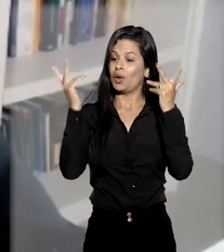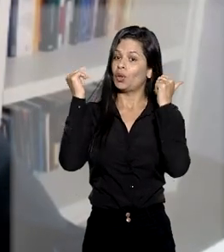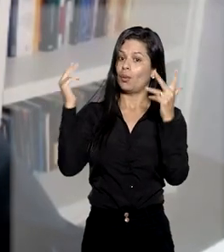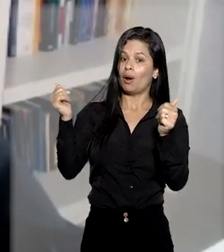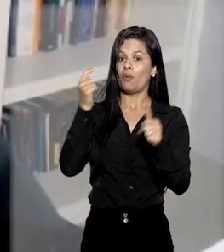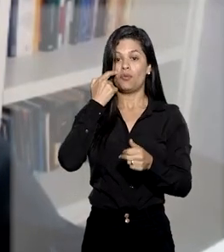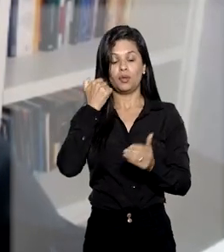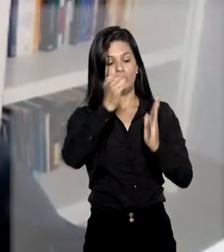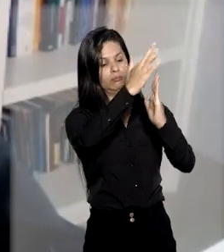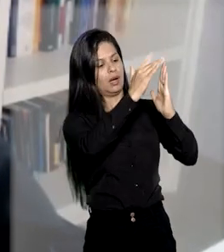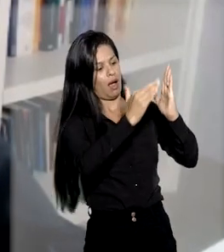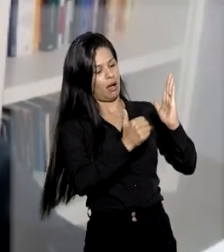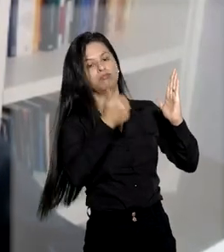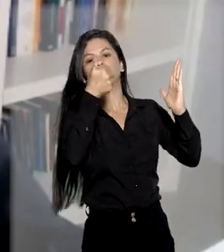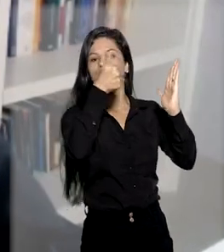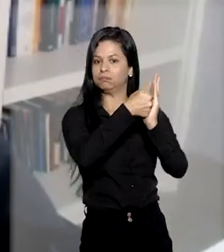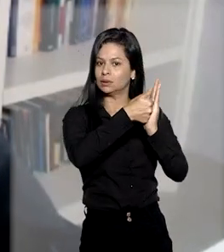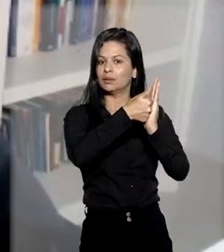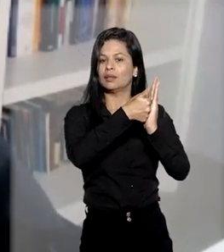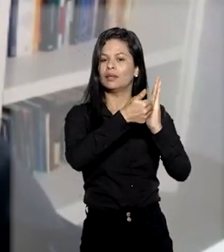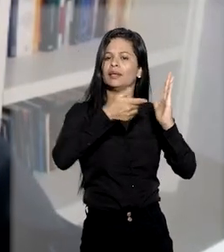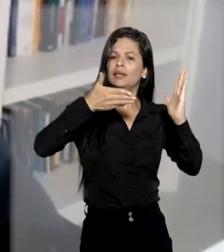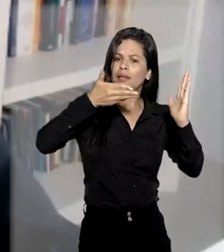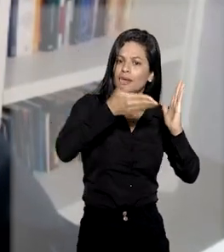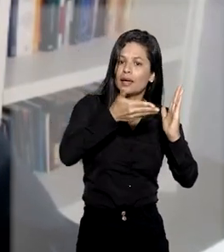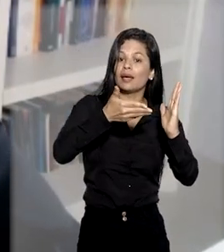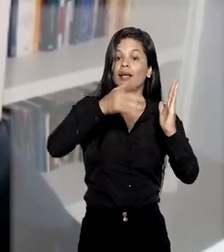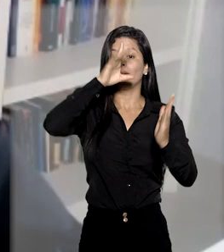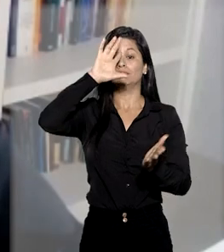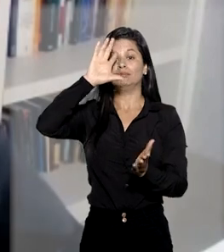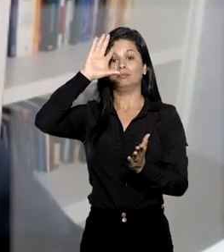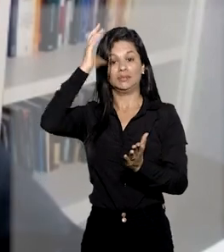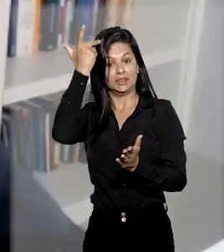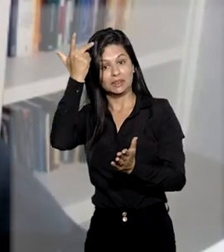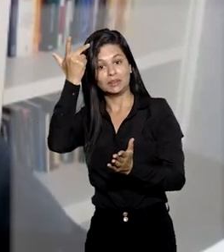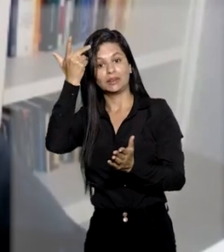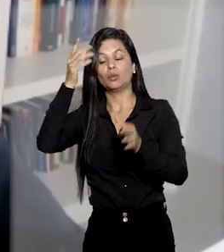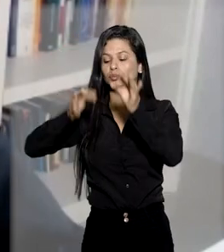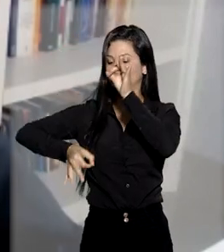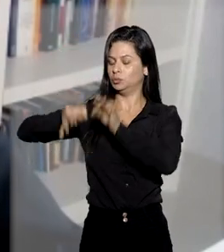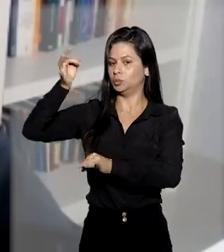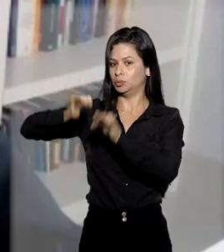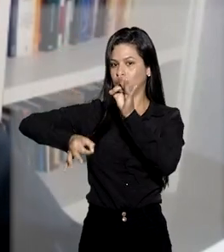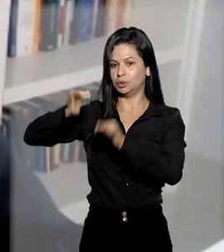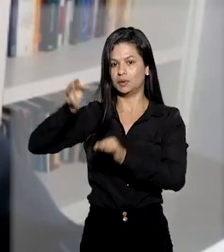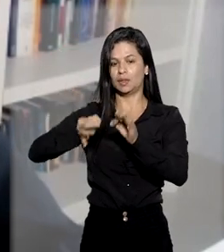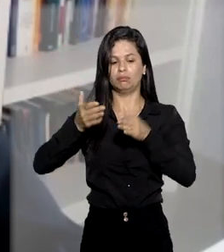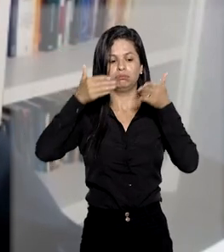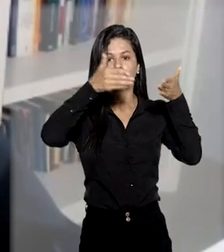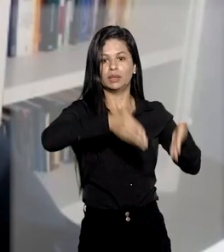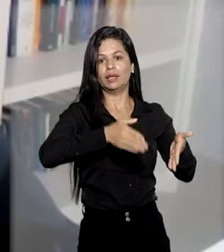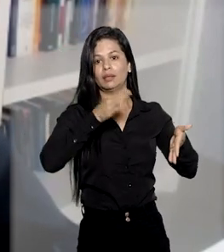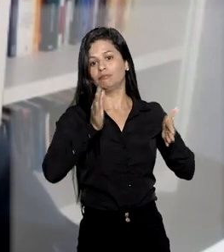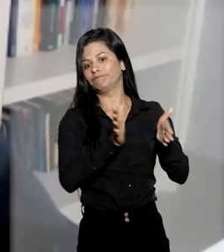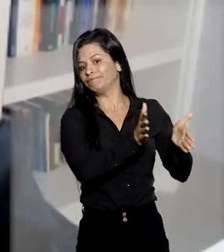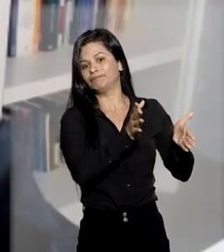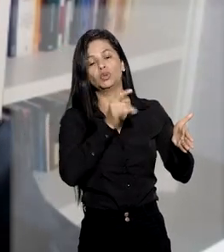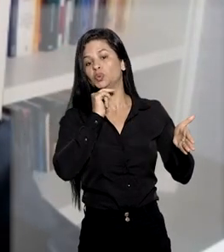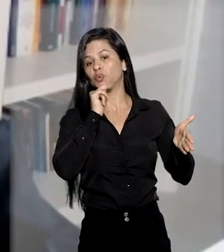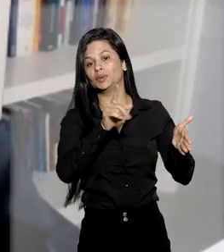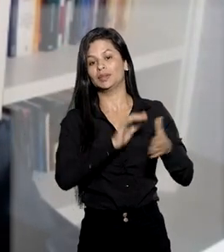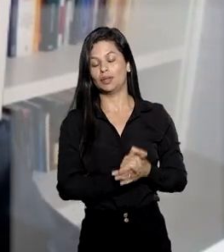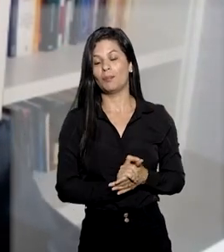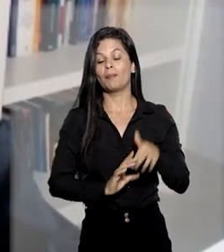apresentação de reclamação no Supremo Tribunal Federal afirmando que determinada decisão judicial não atendeu a esse padrão decisório.